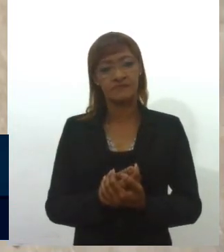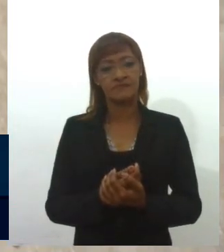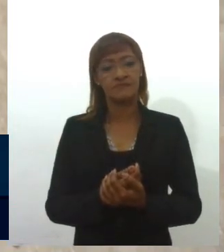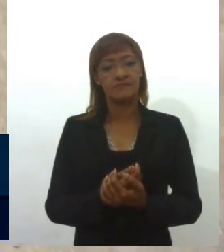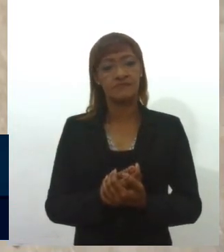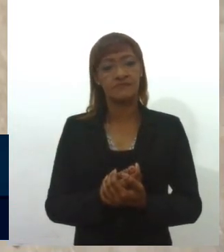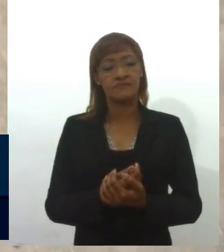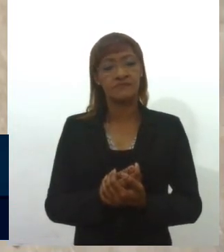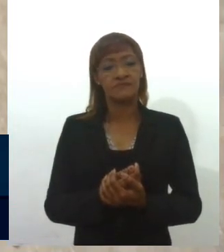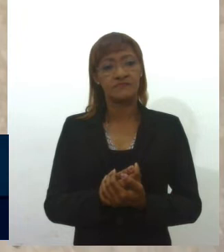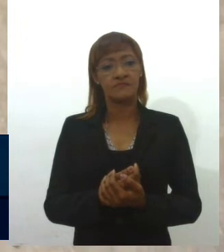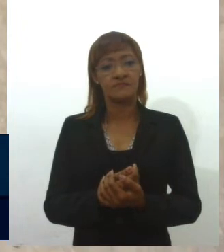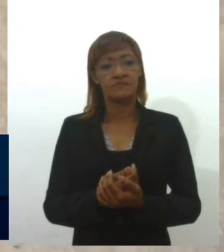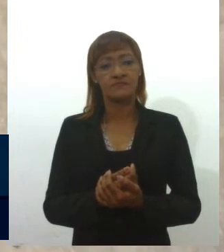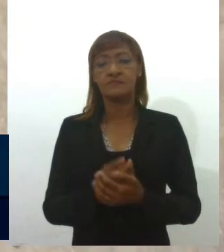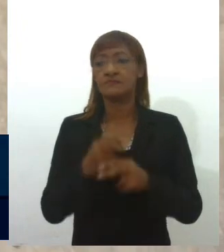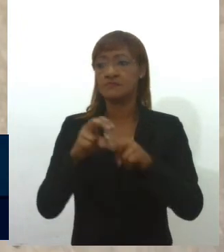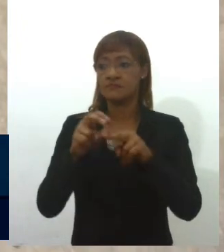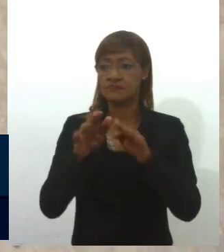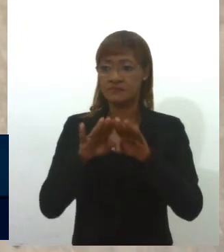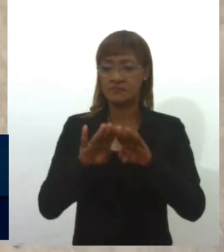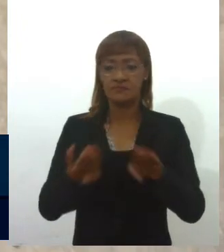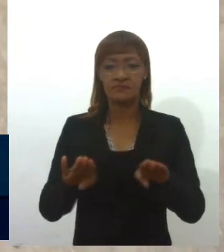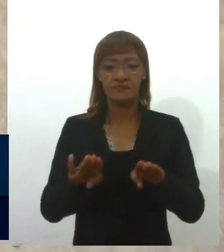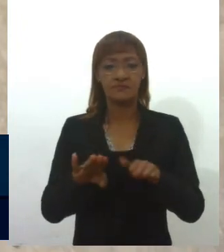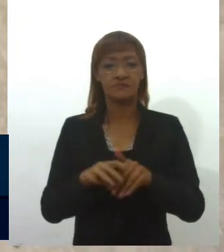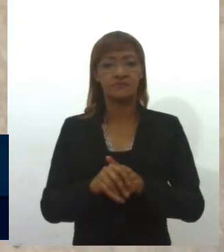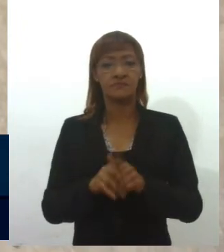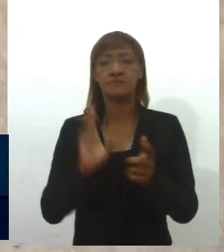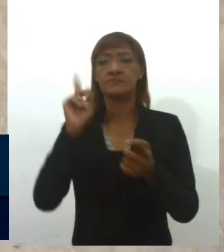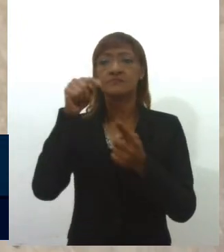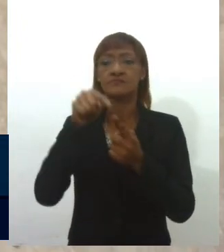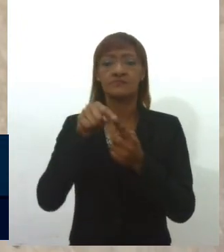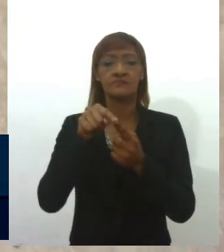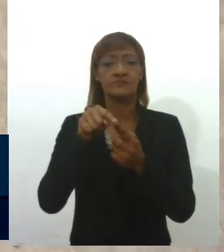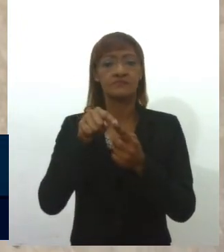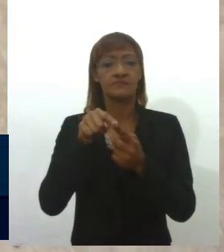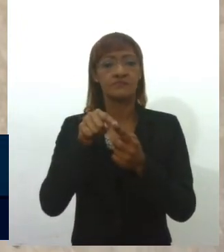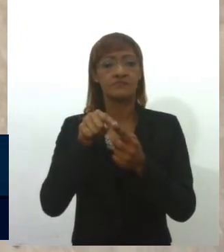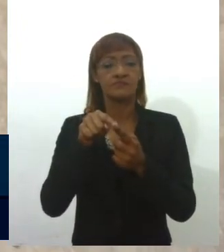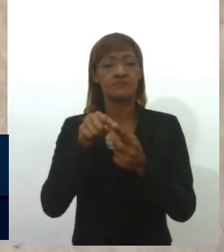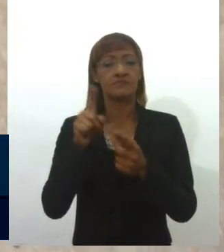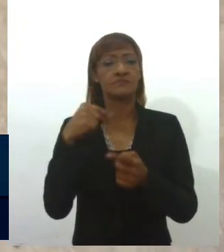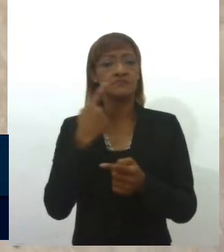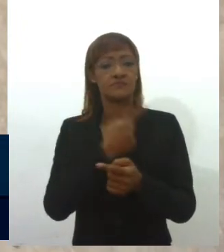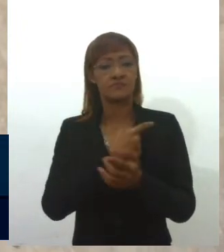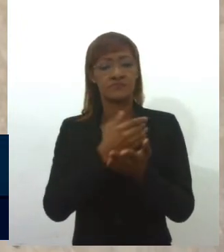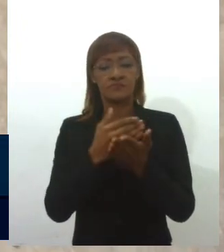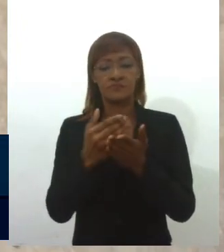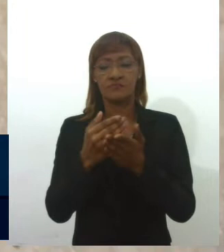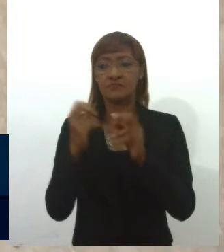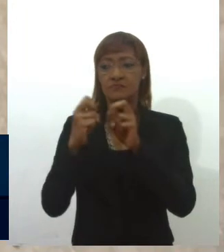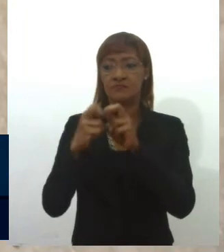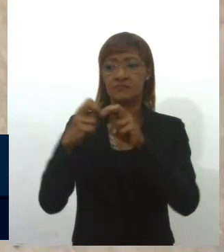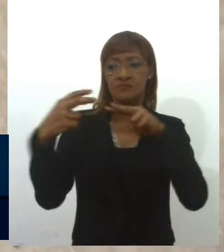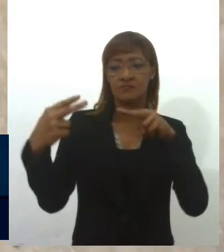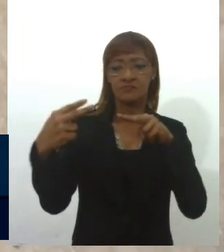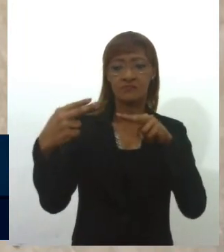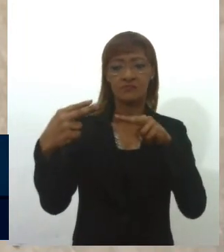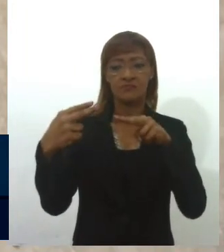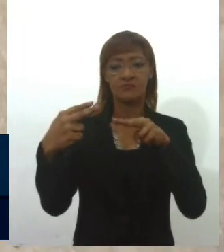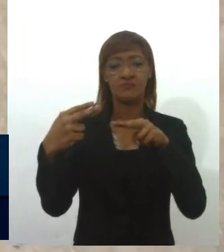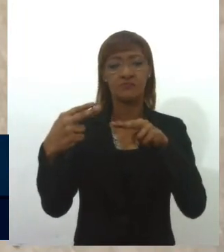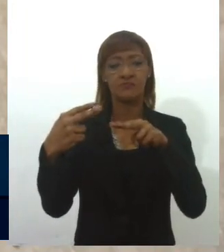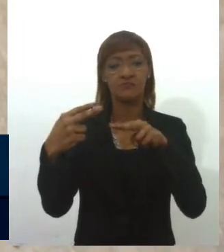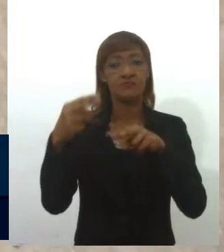E, nesse roteiro, a nossa intenção é que a gente inaugura o sistema misto na terça-feira e,